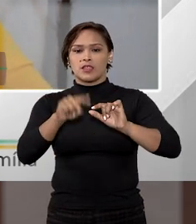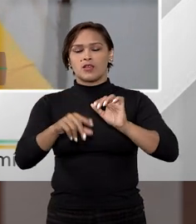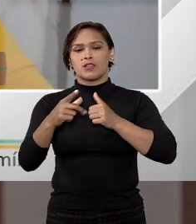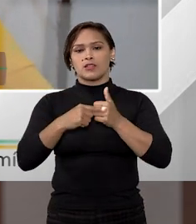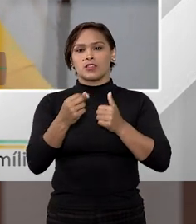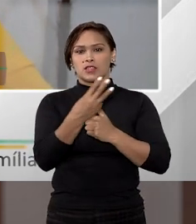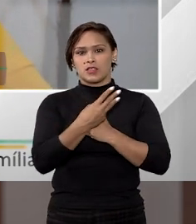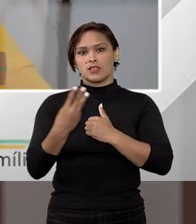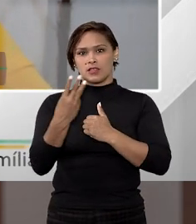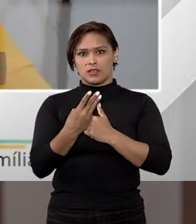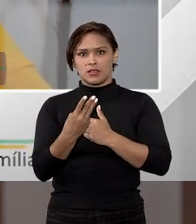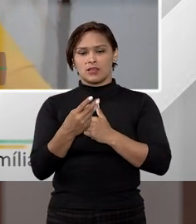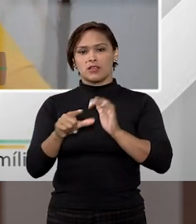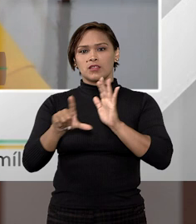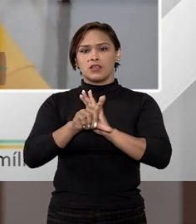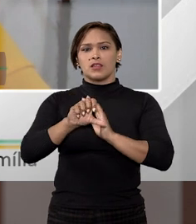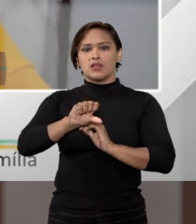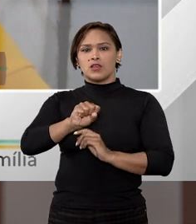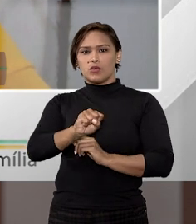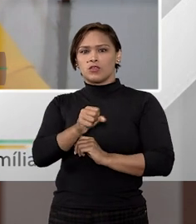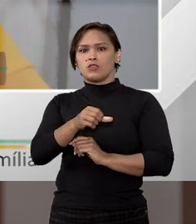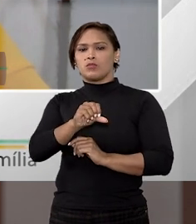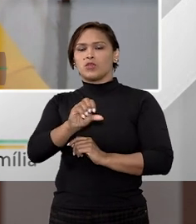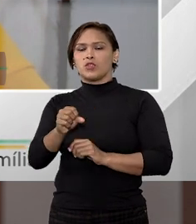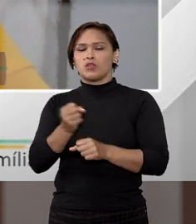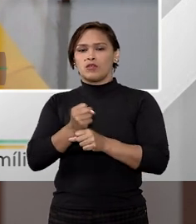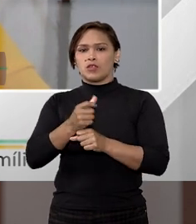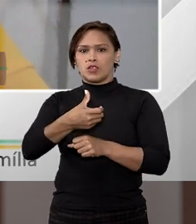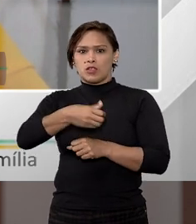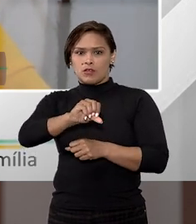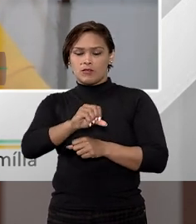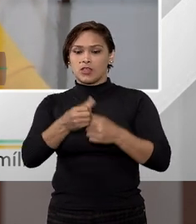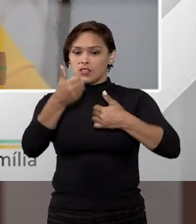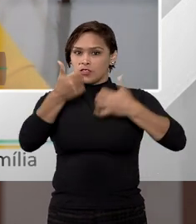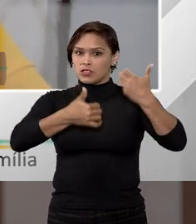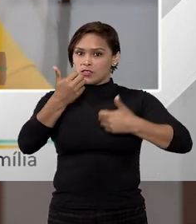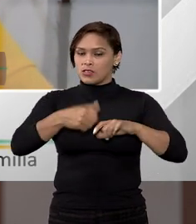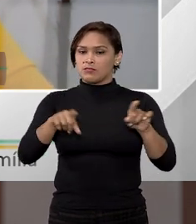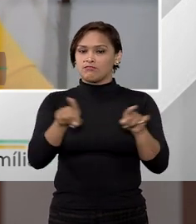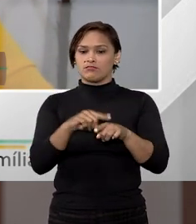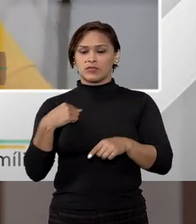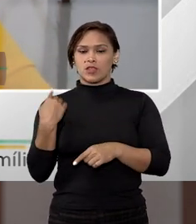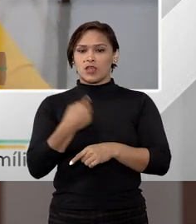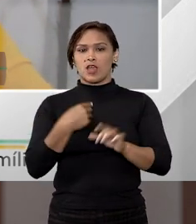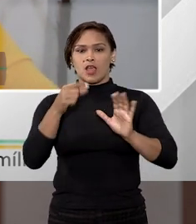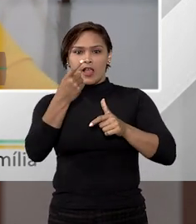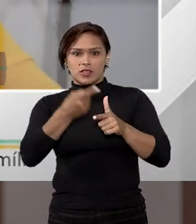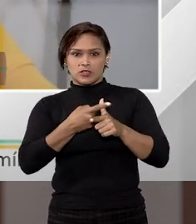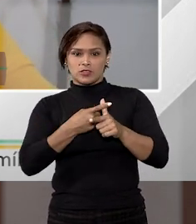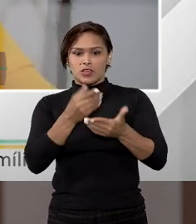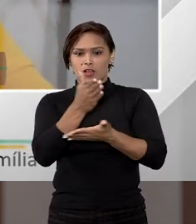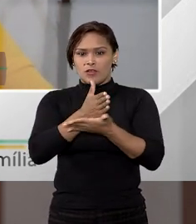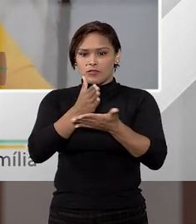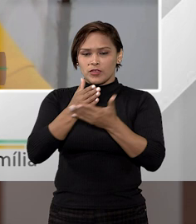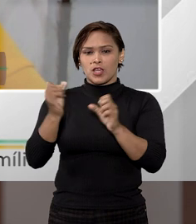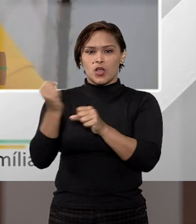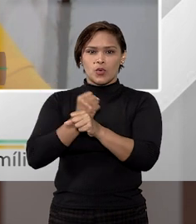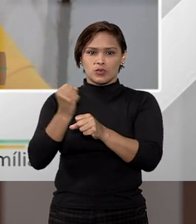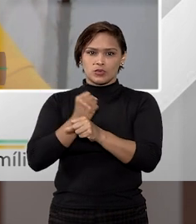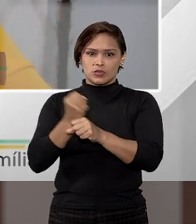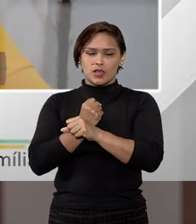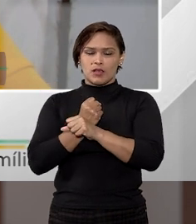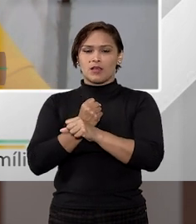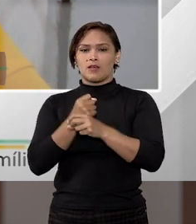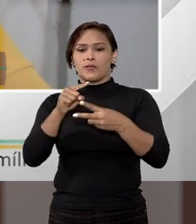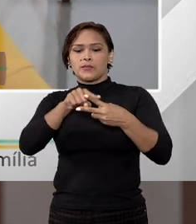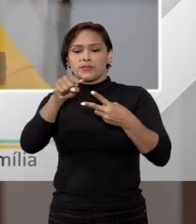então, lá no artigo 3º da Lei 8.009 de 90, já trata para nós que a dívida decorrente do financiamento de construção,